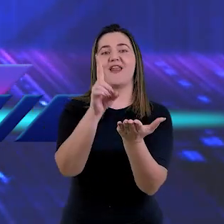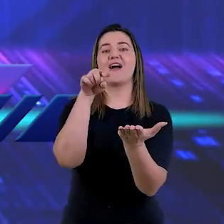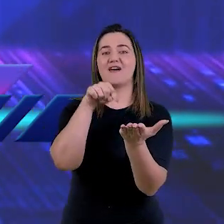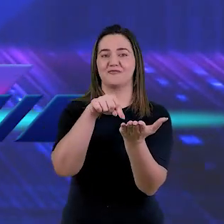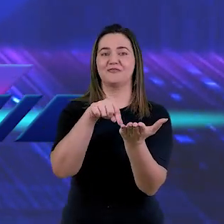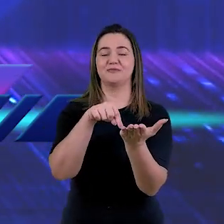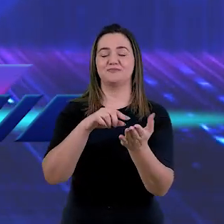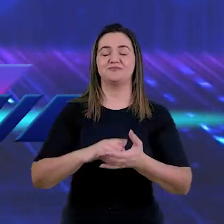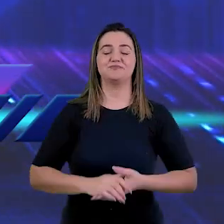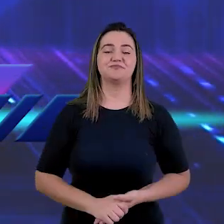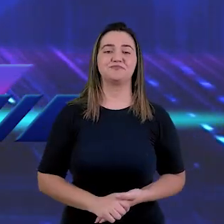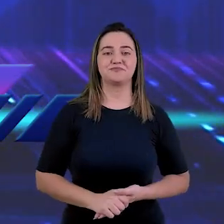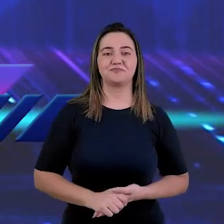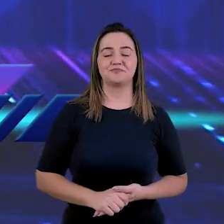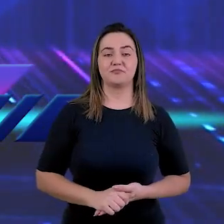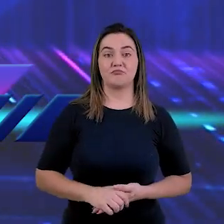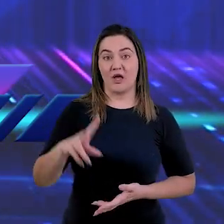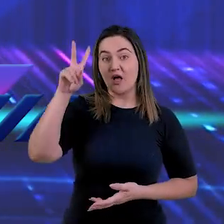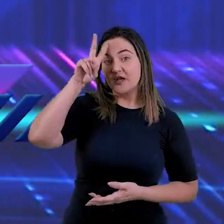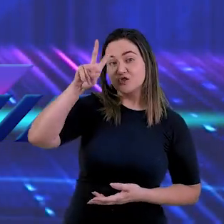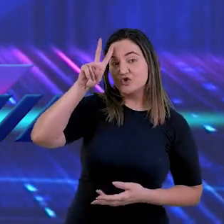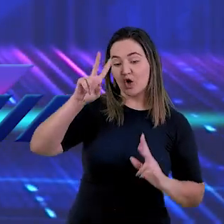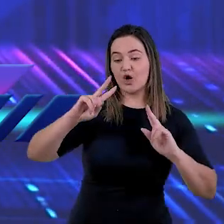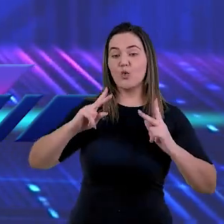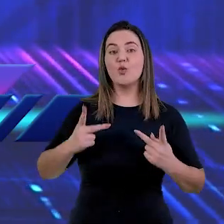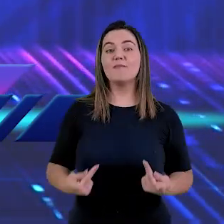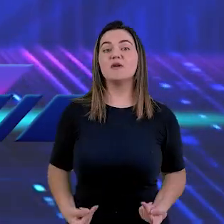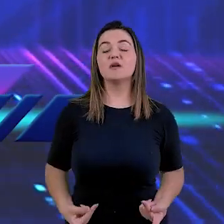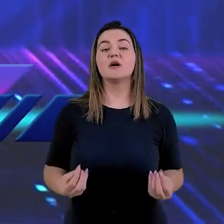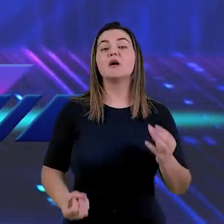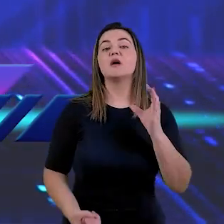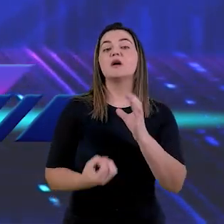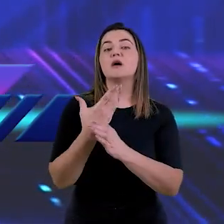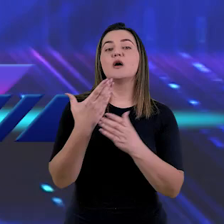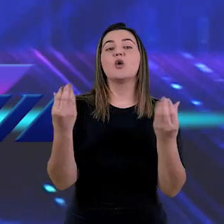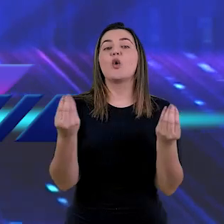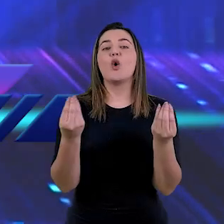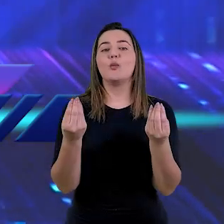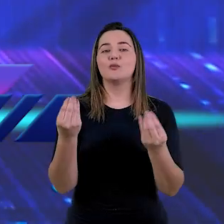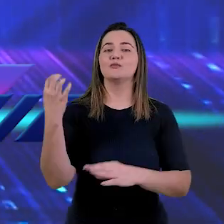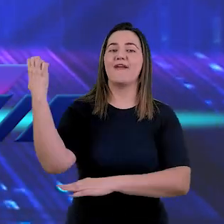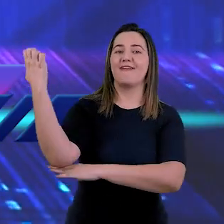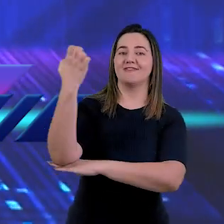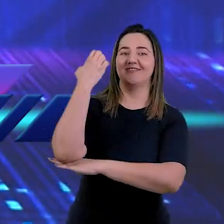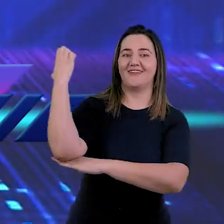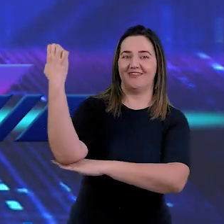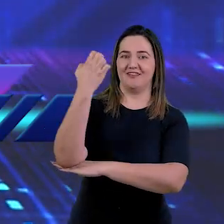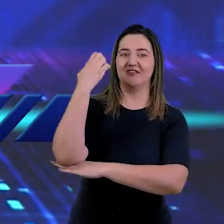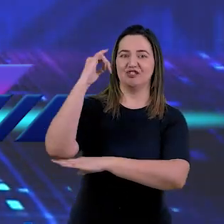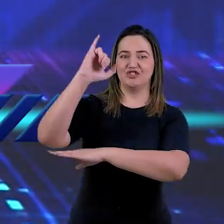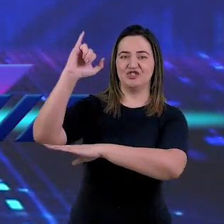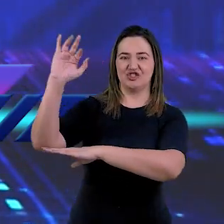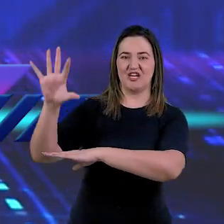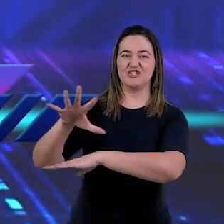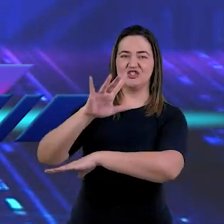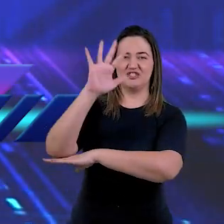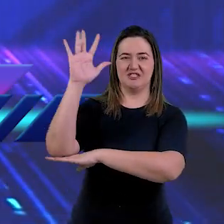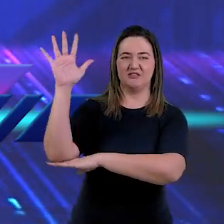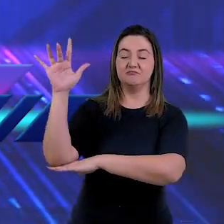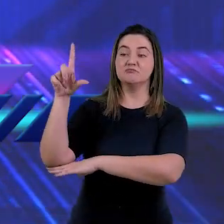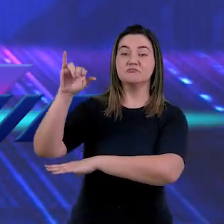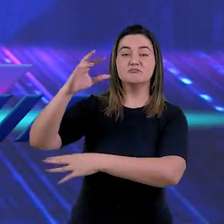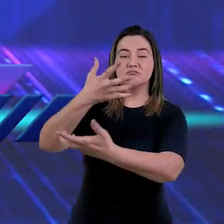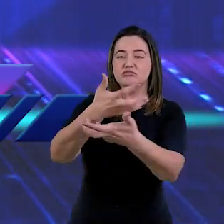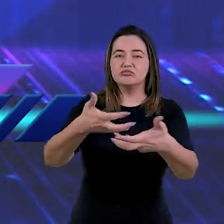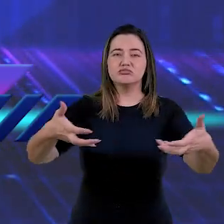A história humana começa com um jardim e termina com uma cidade bela que tem um jardim.